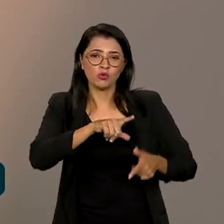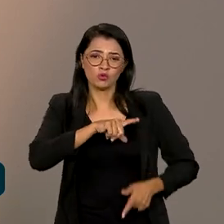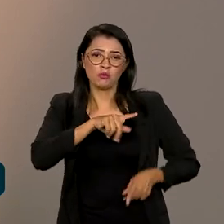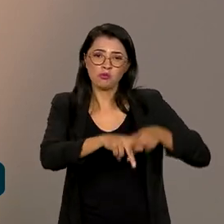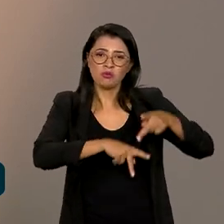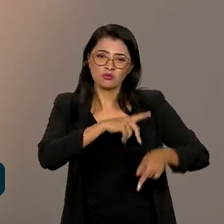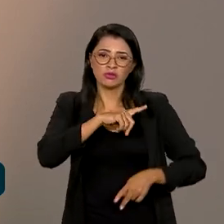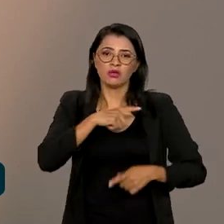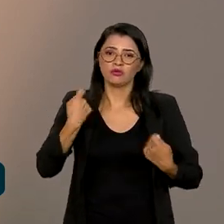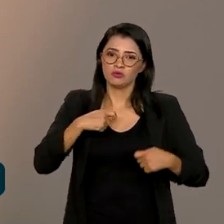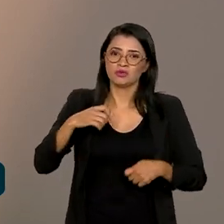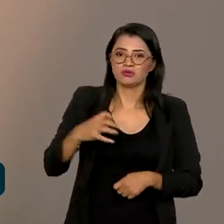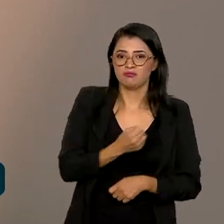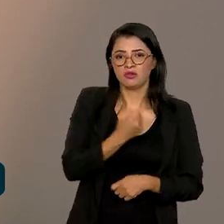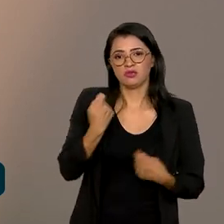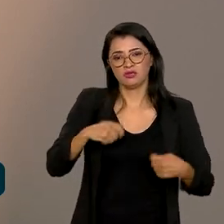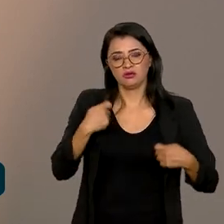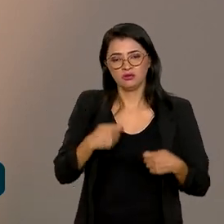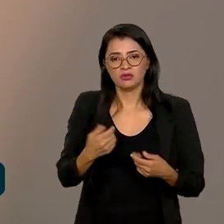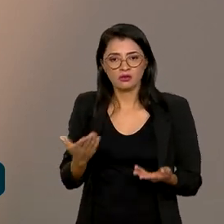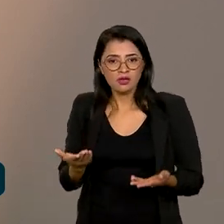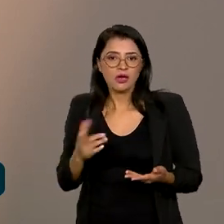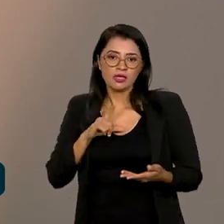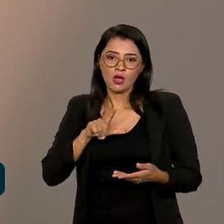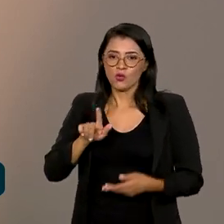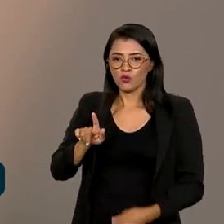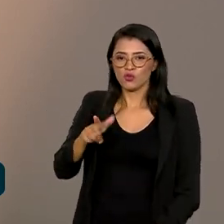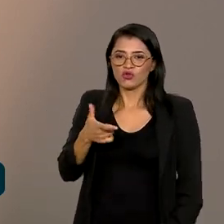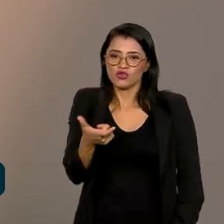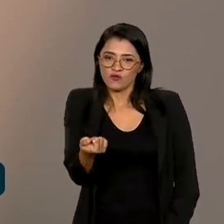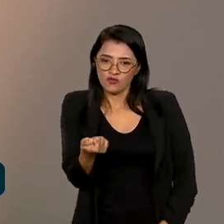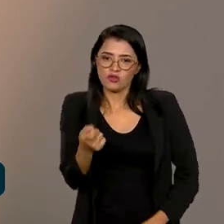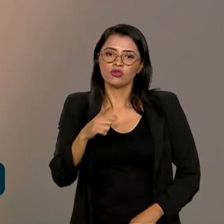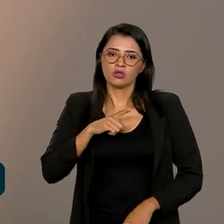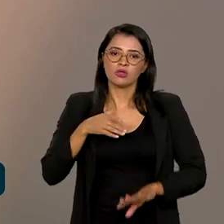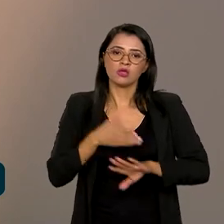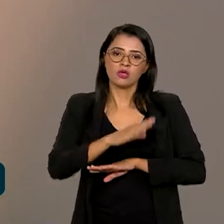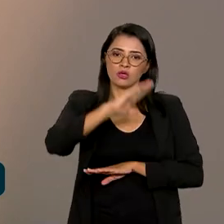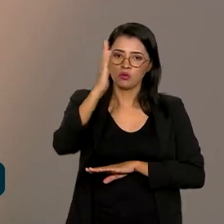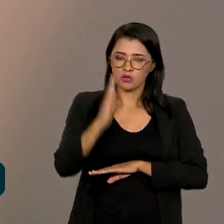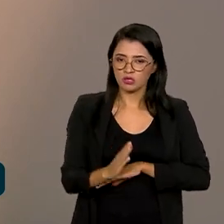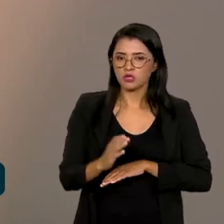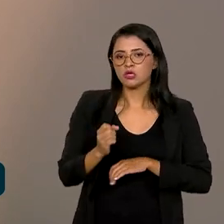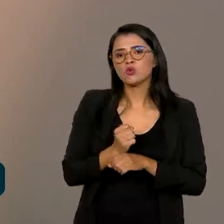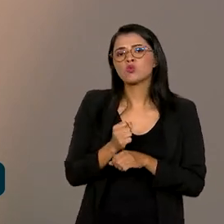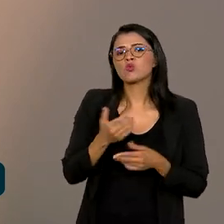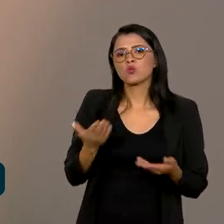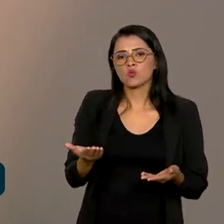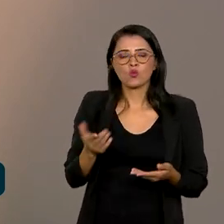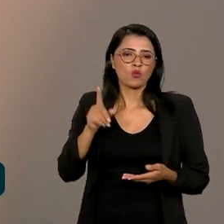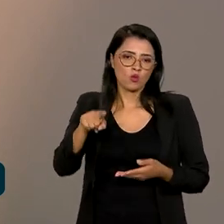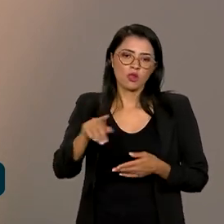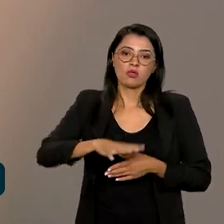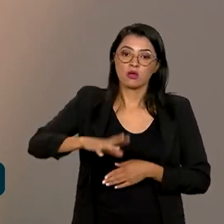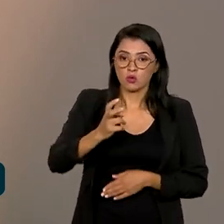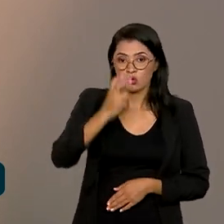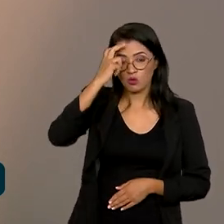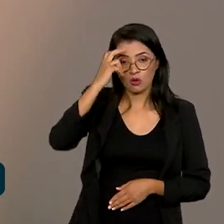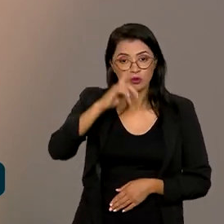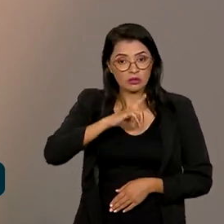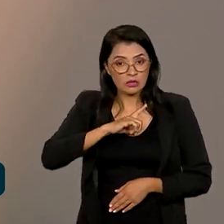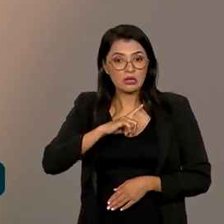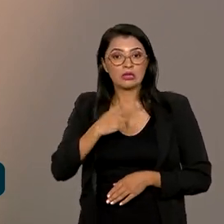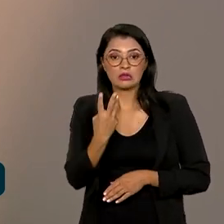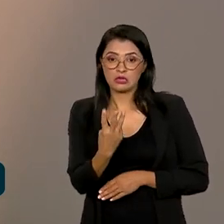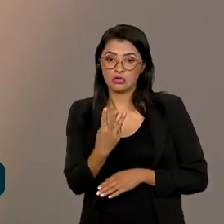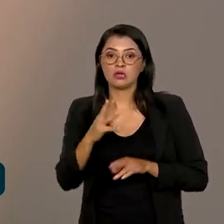precisamos socorrê-las, né? Então, no G20 que teremos no Brasil, para o ano, no setor cultural, teremos três